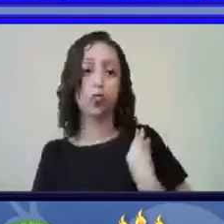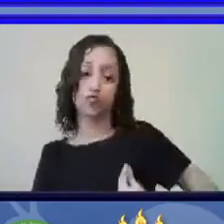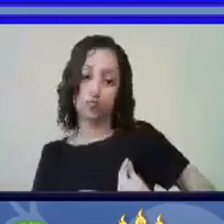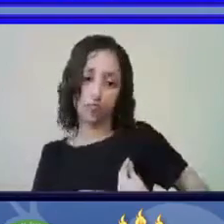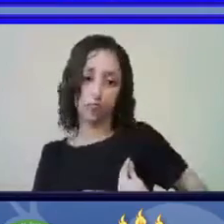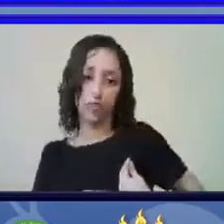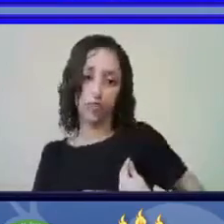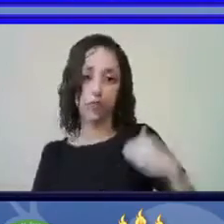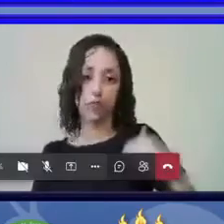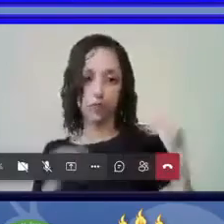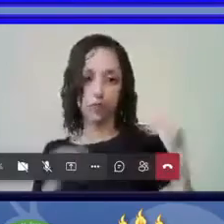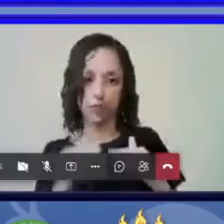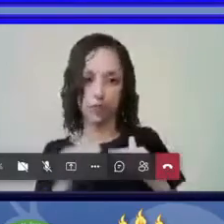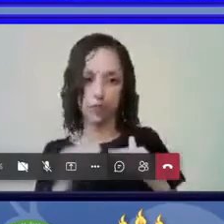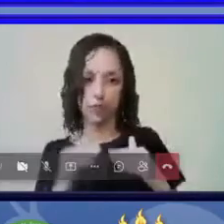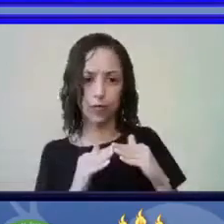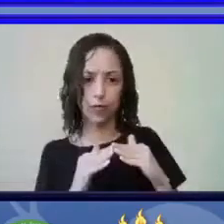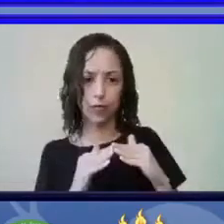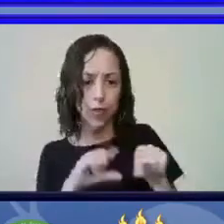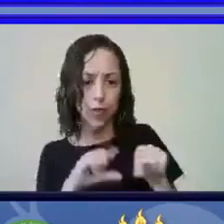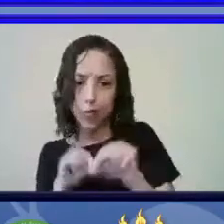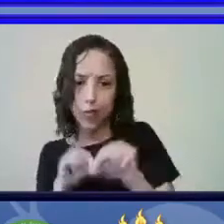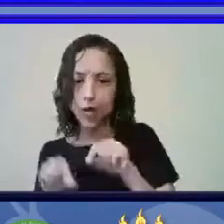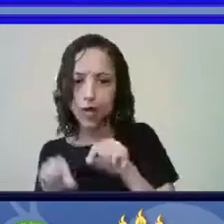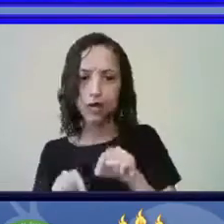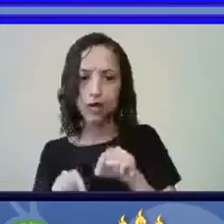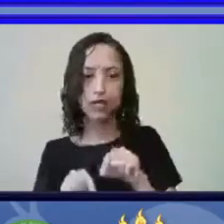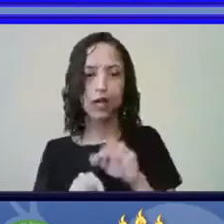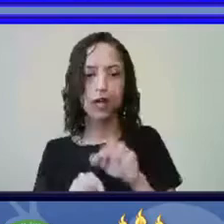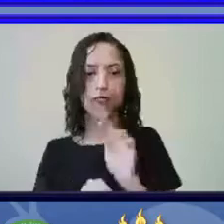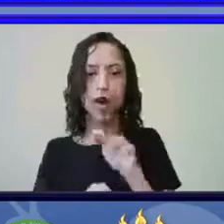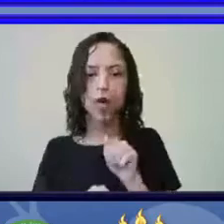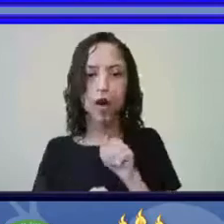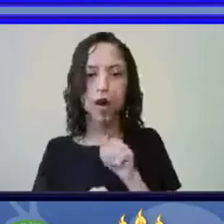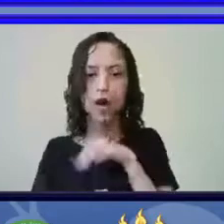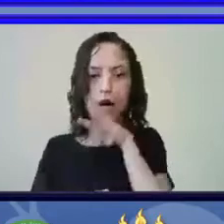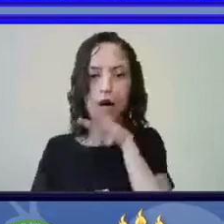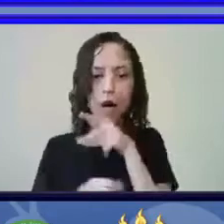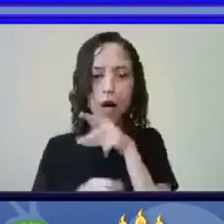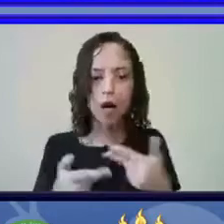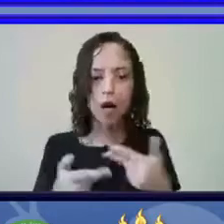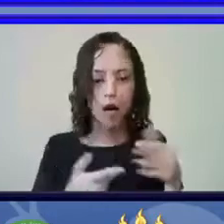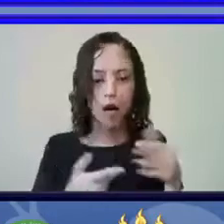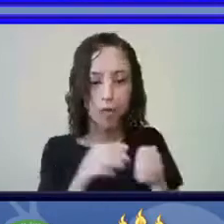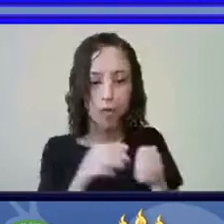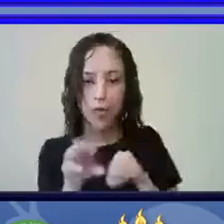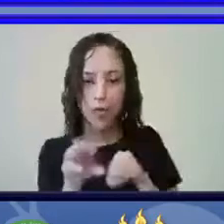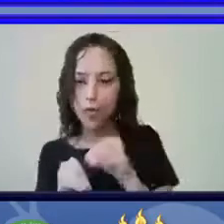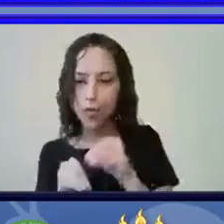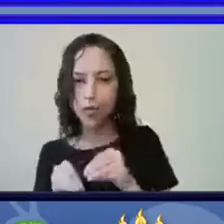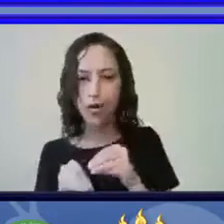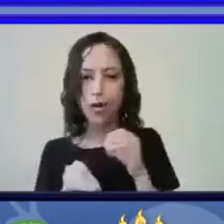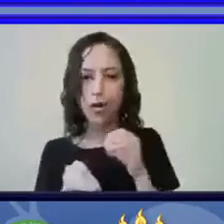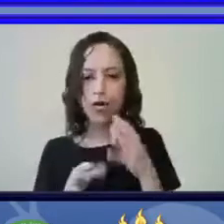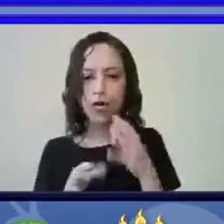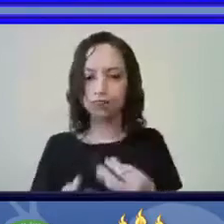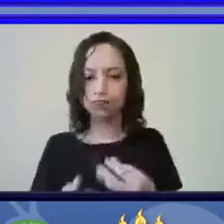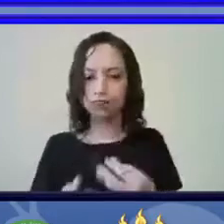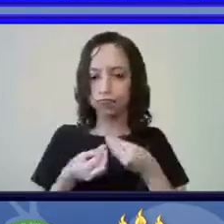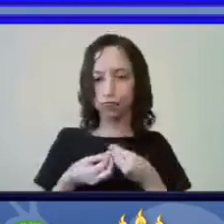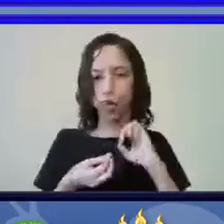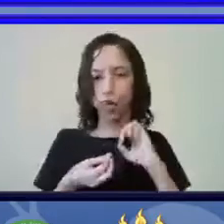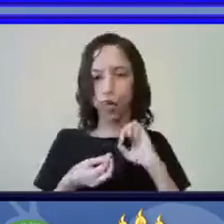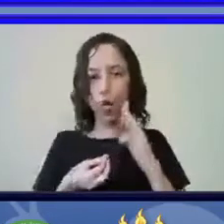coletavam a nossa fauna e levavam consigo, ou remetiam pelo